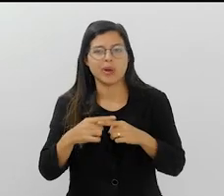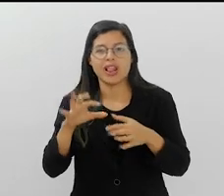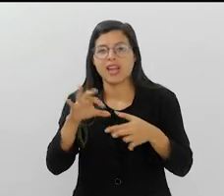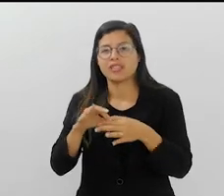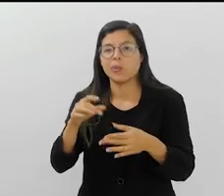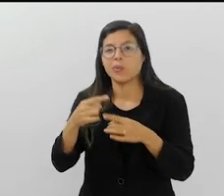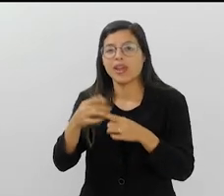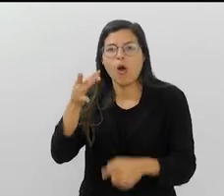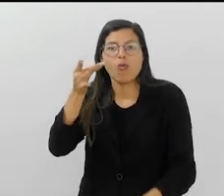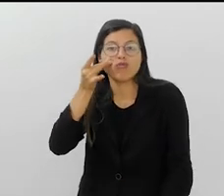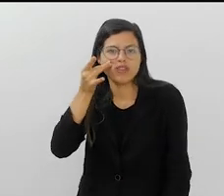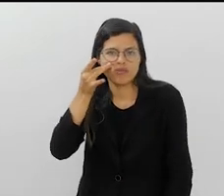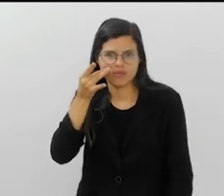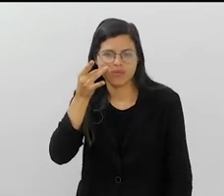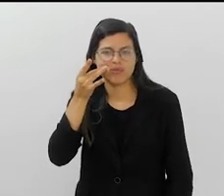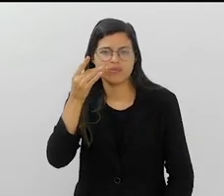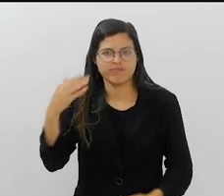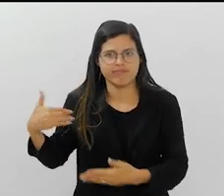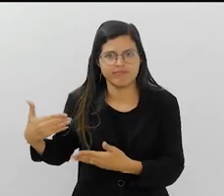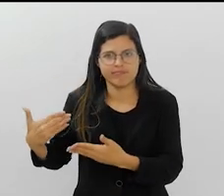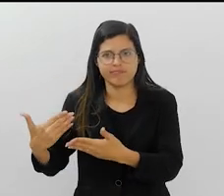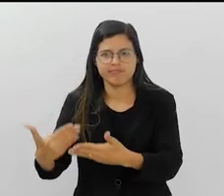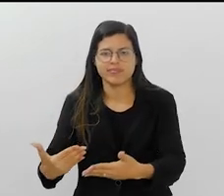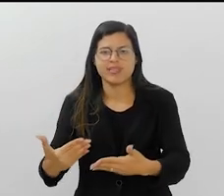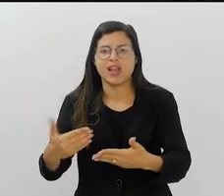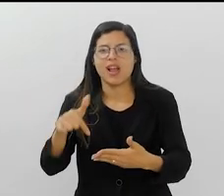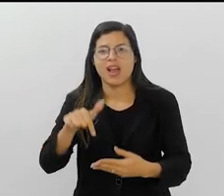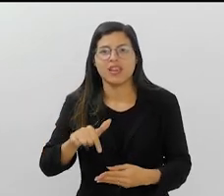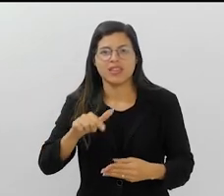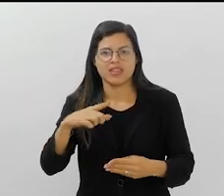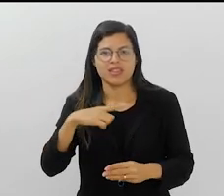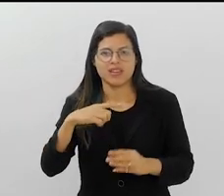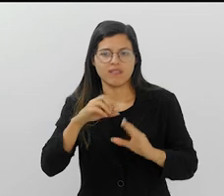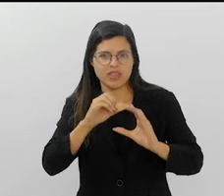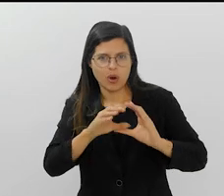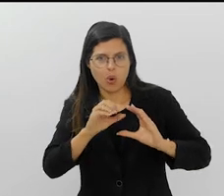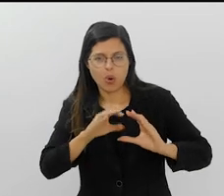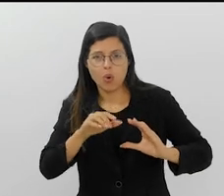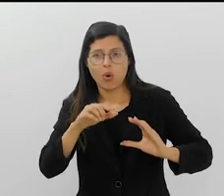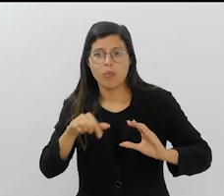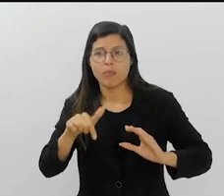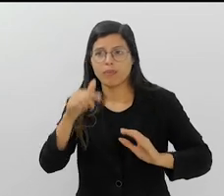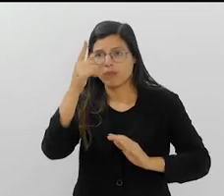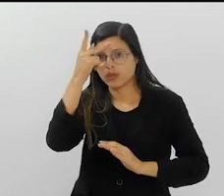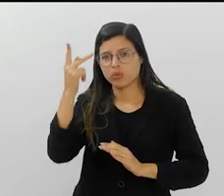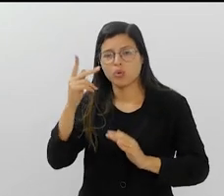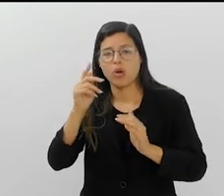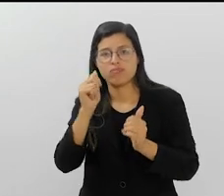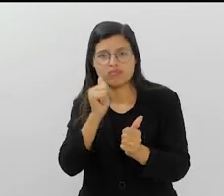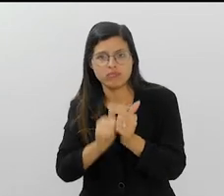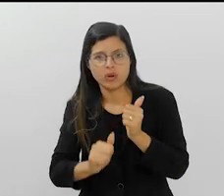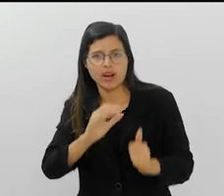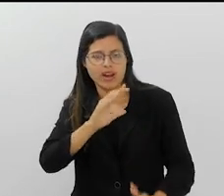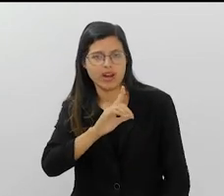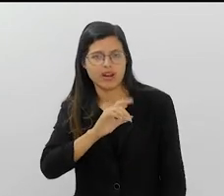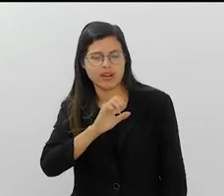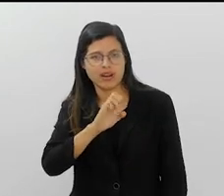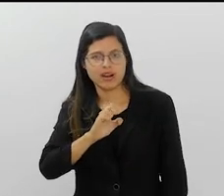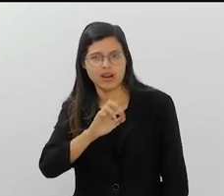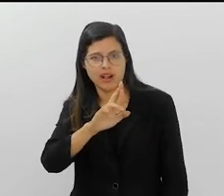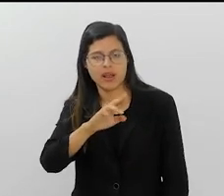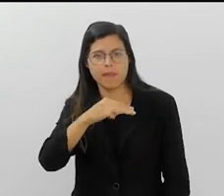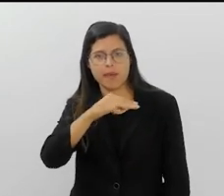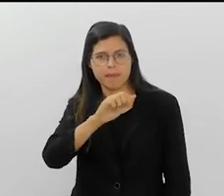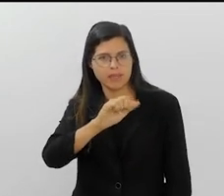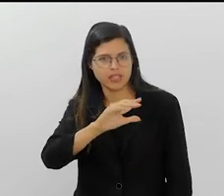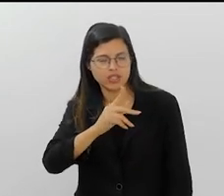Acho que a ligação era essa, era o evento ao vivo. Durante muito tempo, a própria transmissão da Globo foram locutores do futebol que fizeram, né? O Kleber Machado, o Luiz